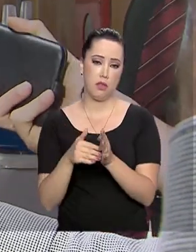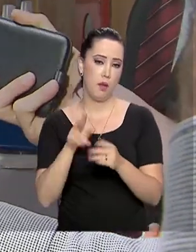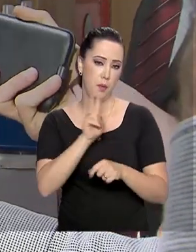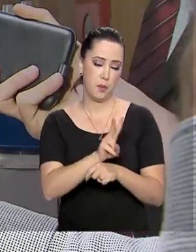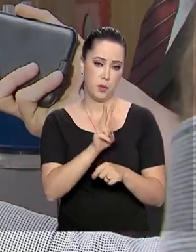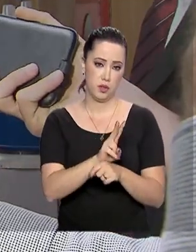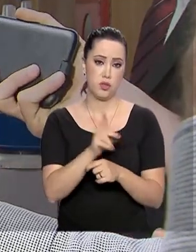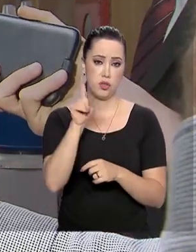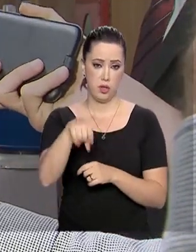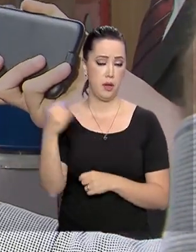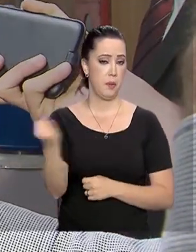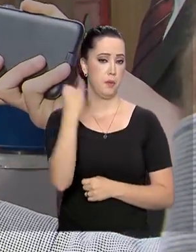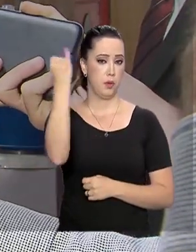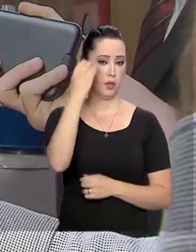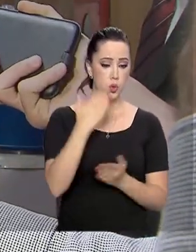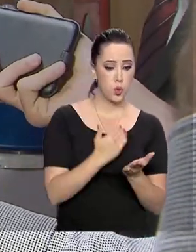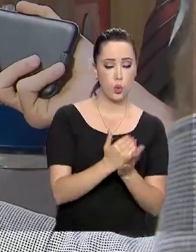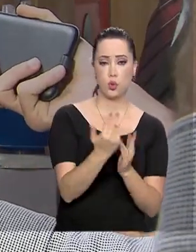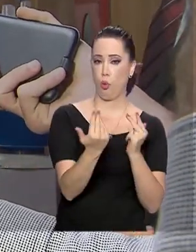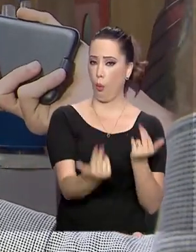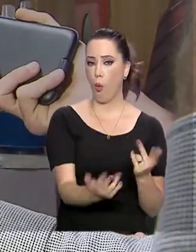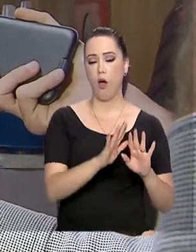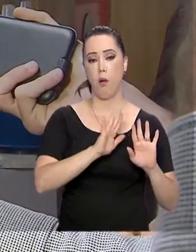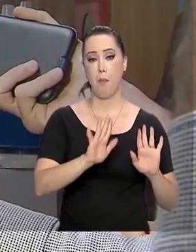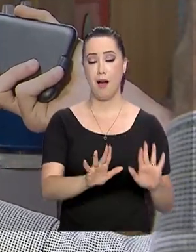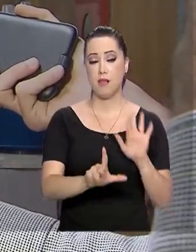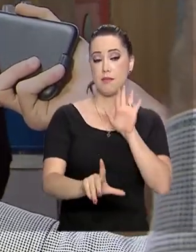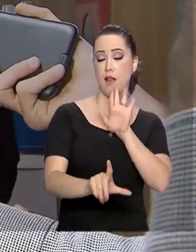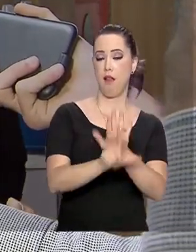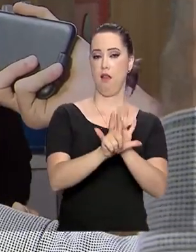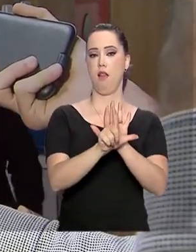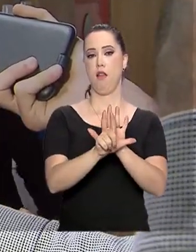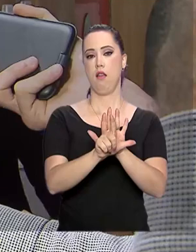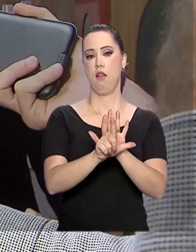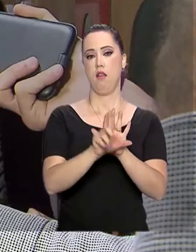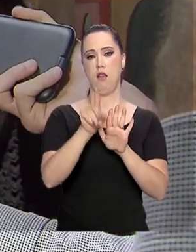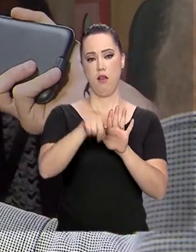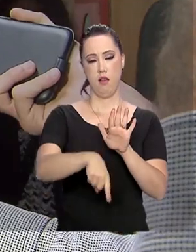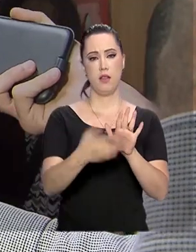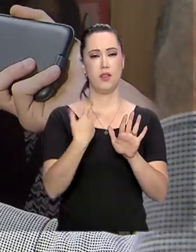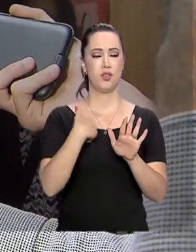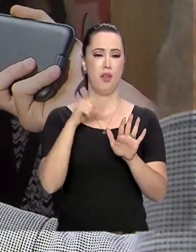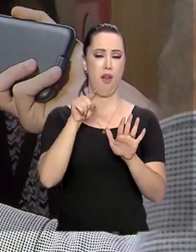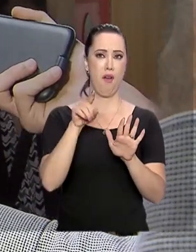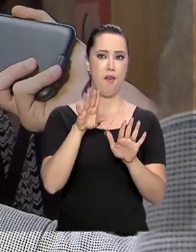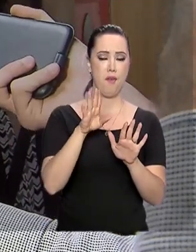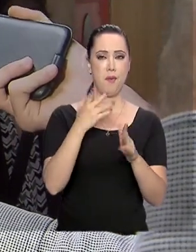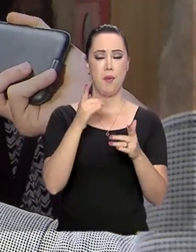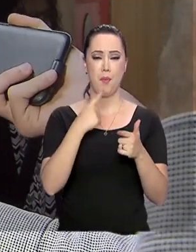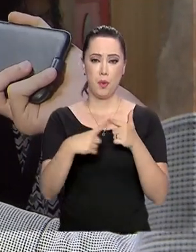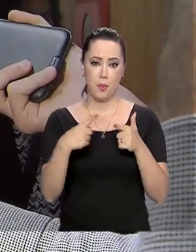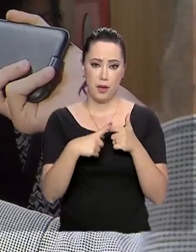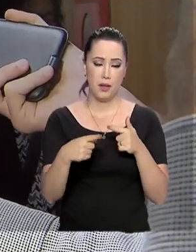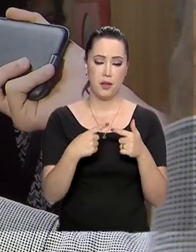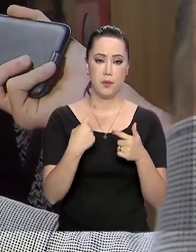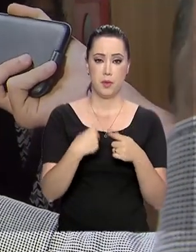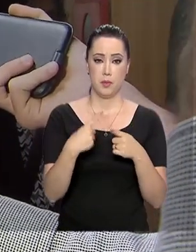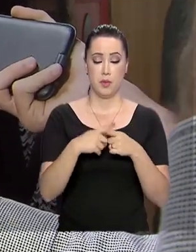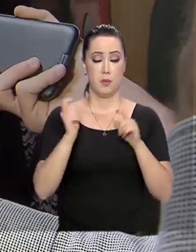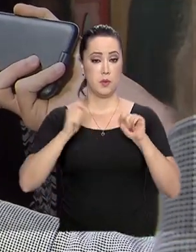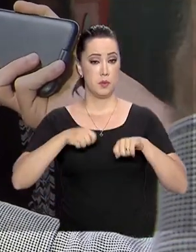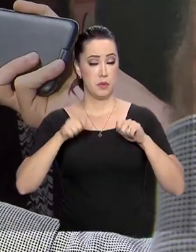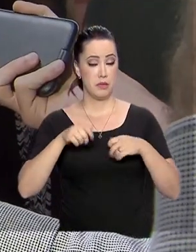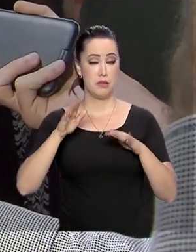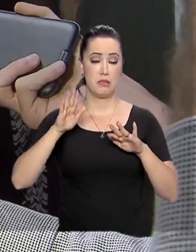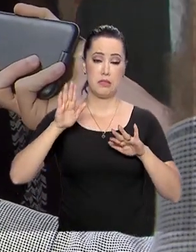isso está mantido. Mas a legislação, ela estava um tanto quanto falha no que se refere a permitir